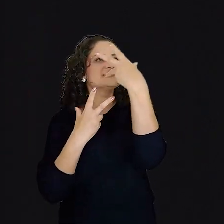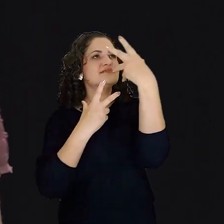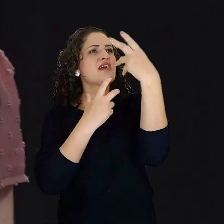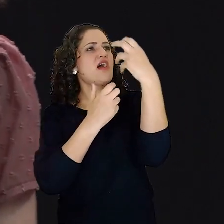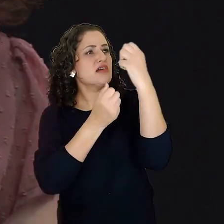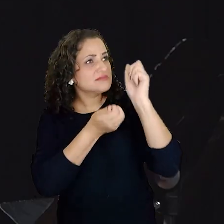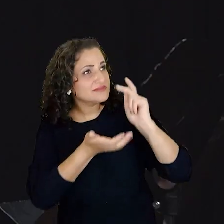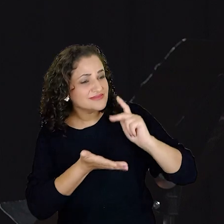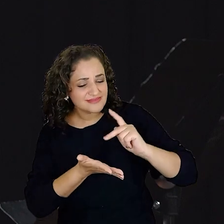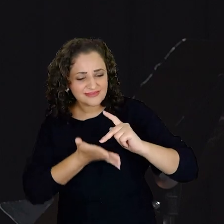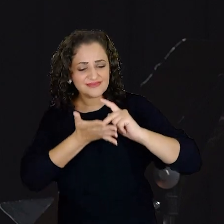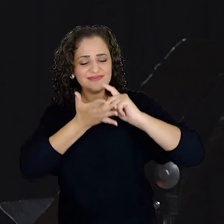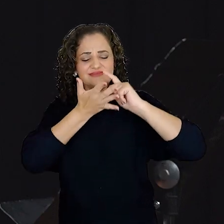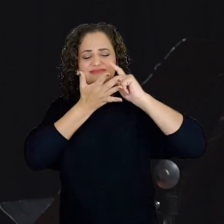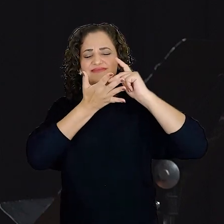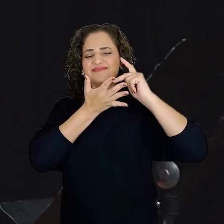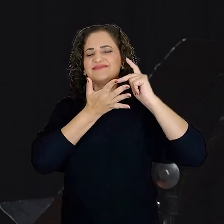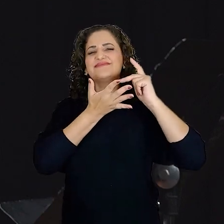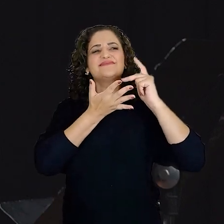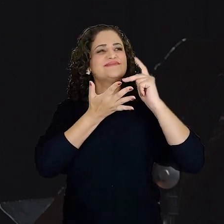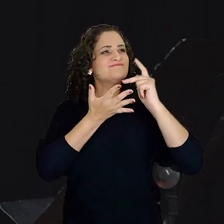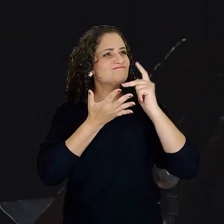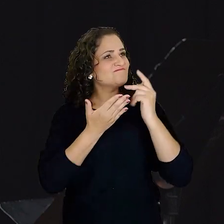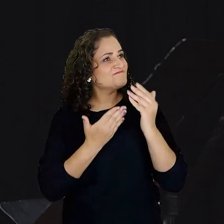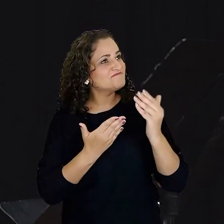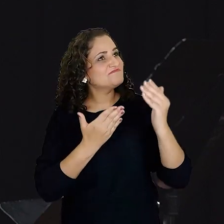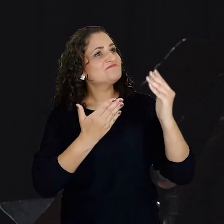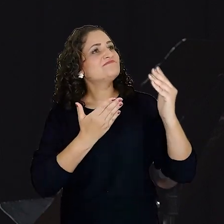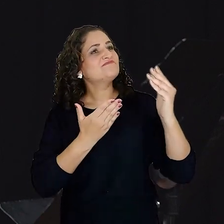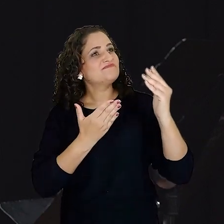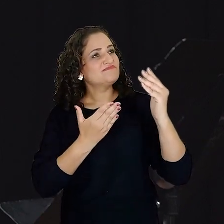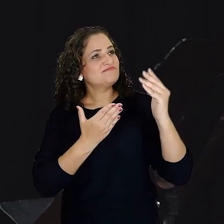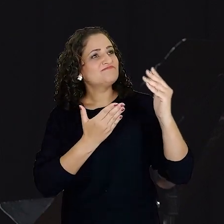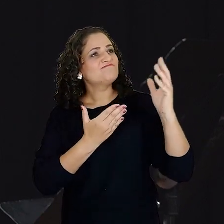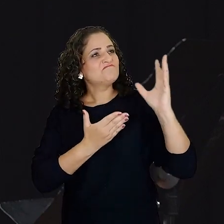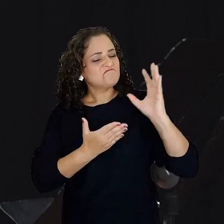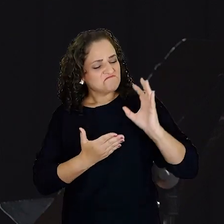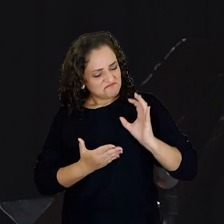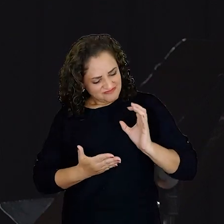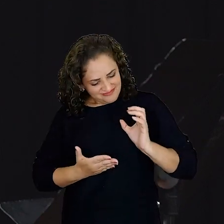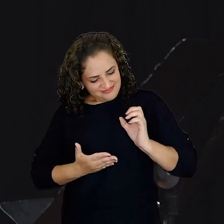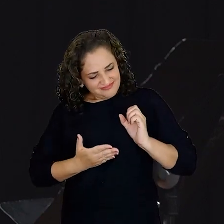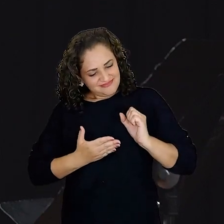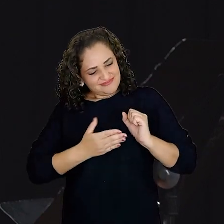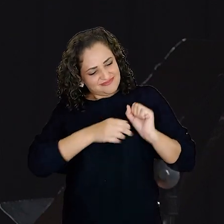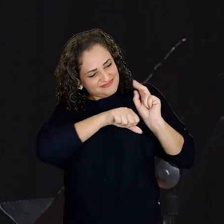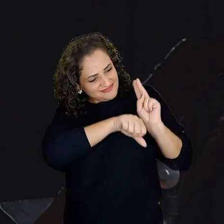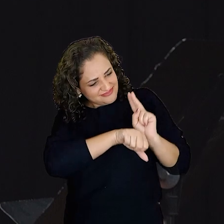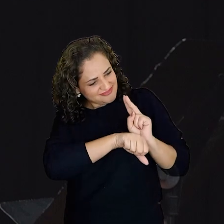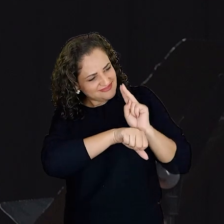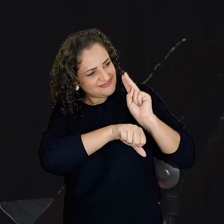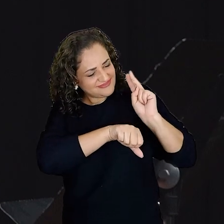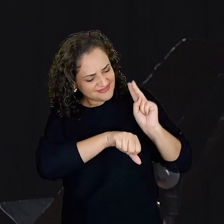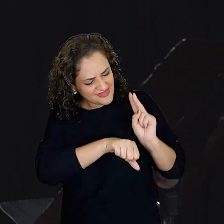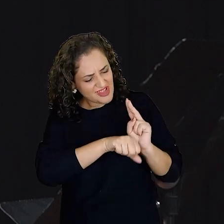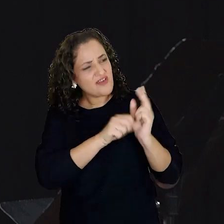se é verdade que ao amor tu dás abrigo,